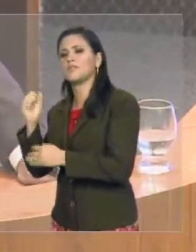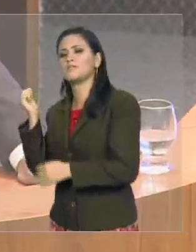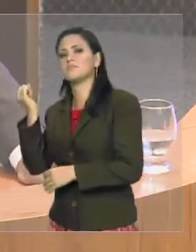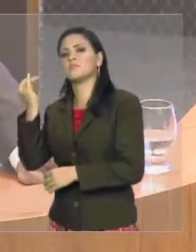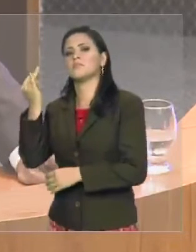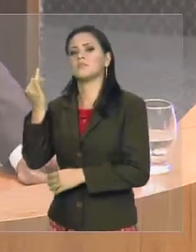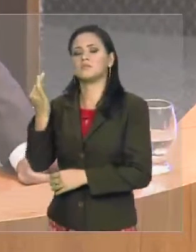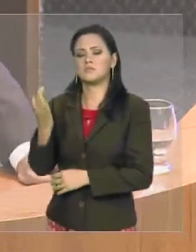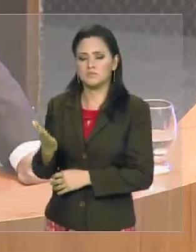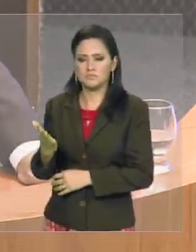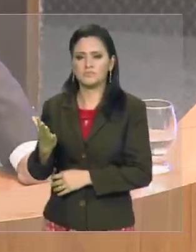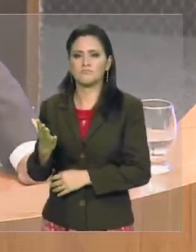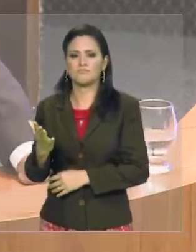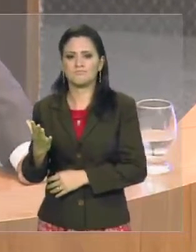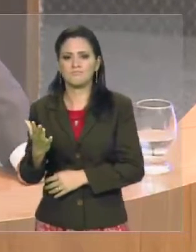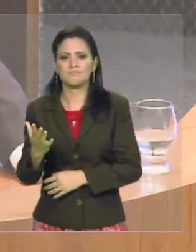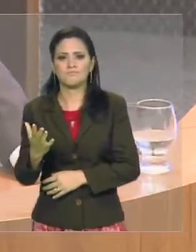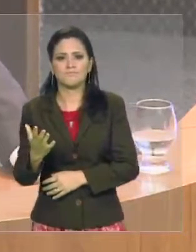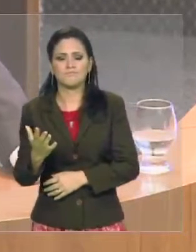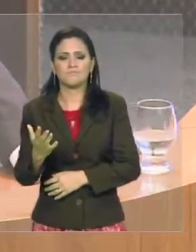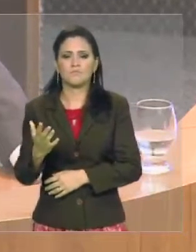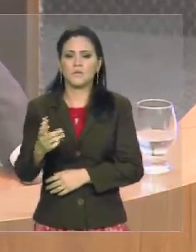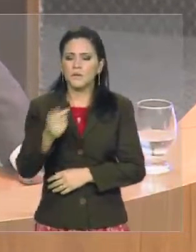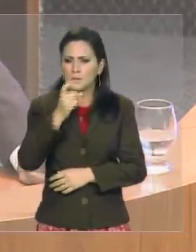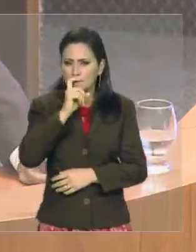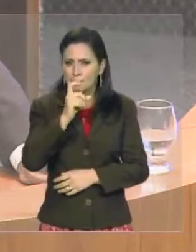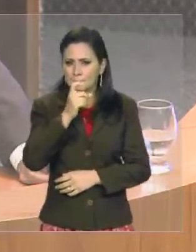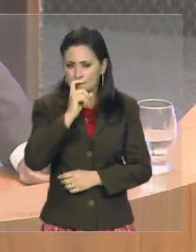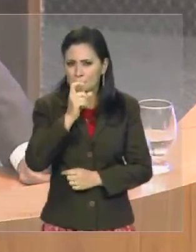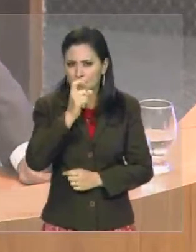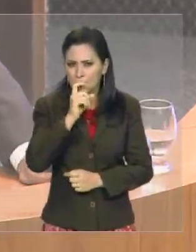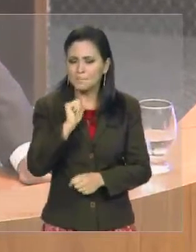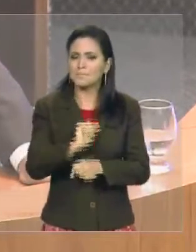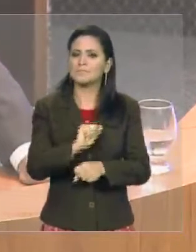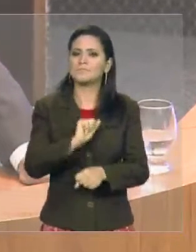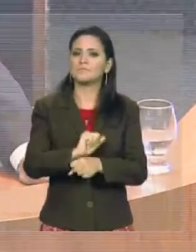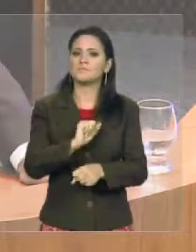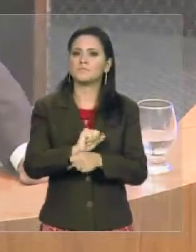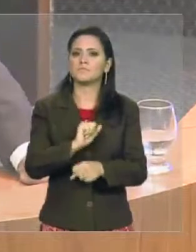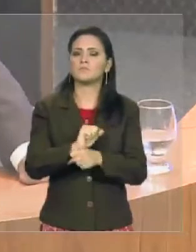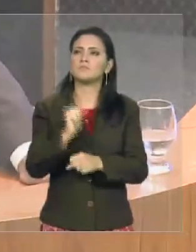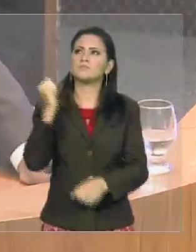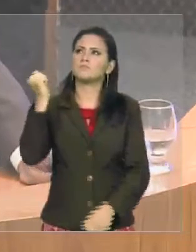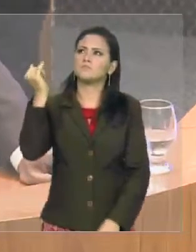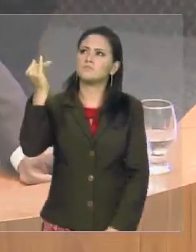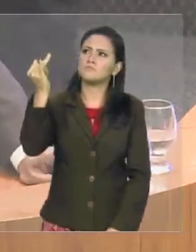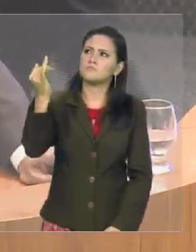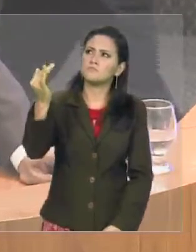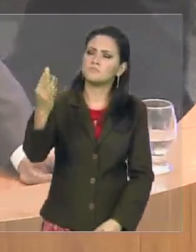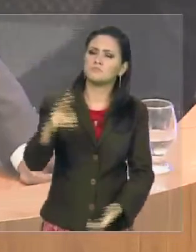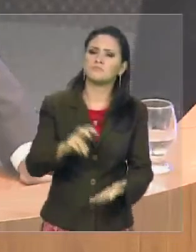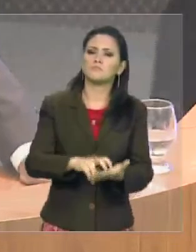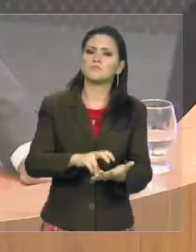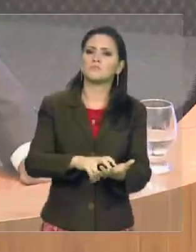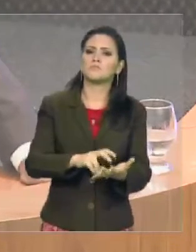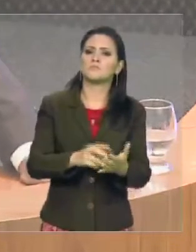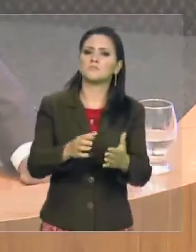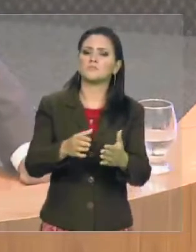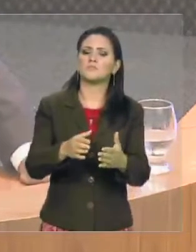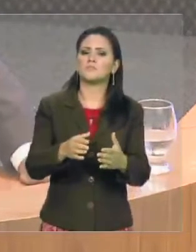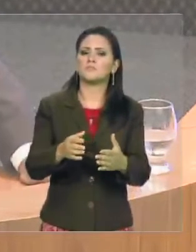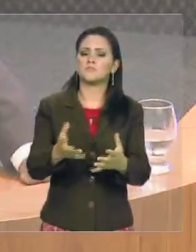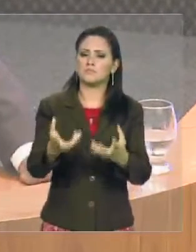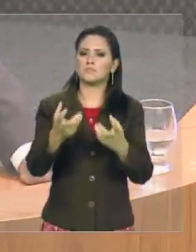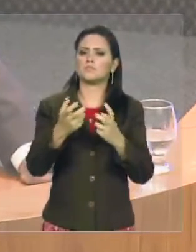no chão frio, à espera de uma senha para